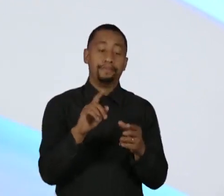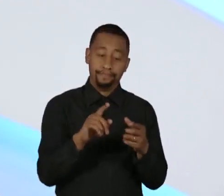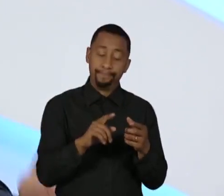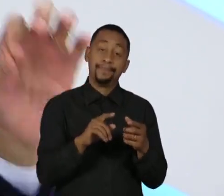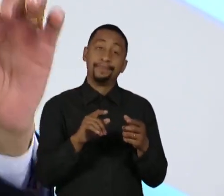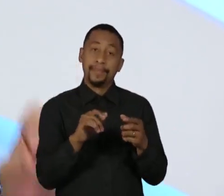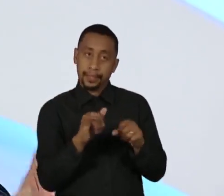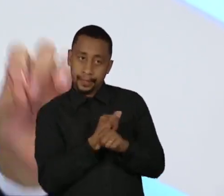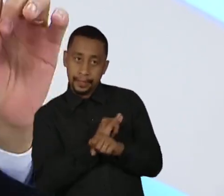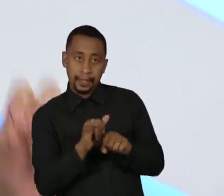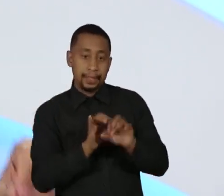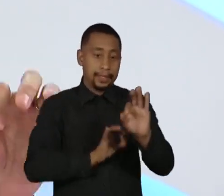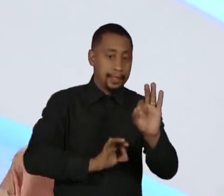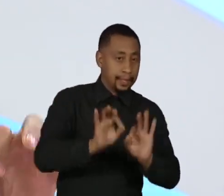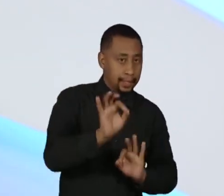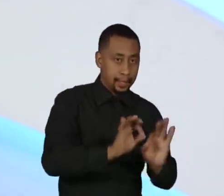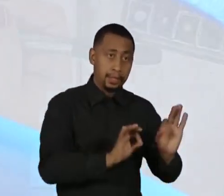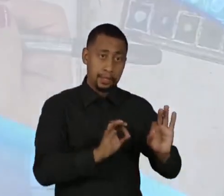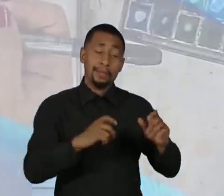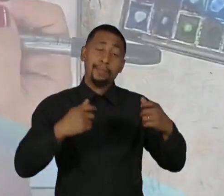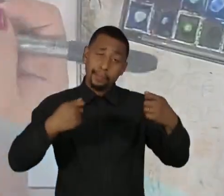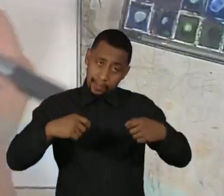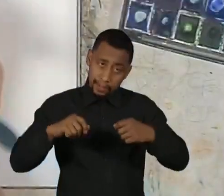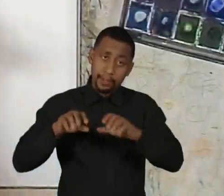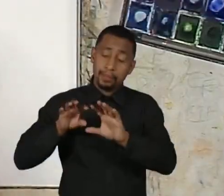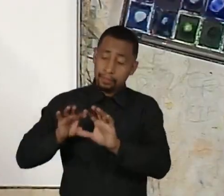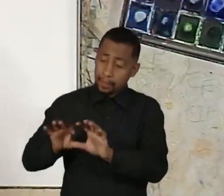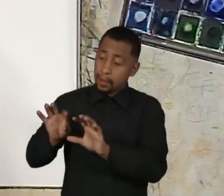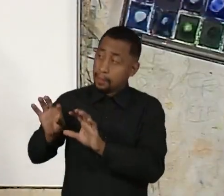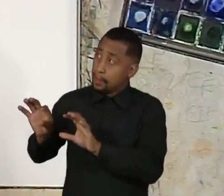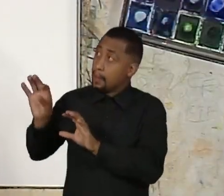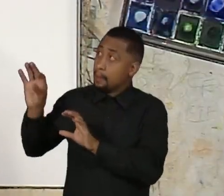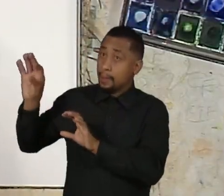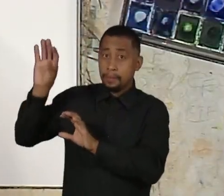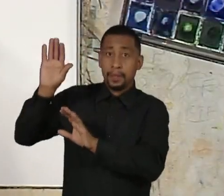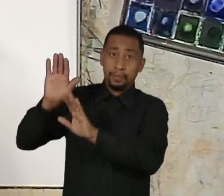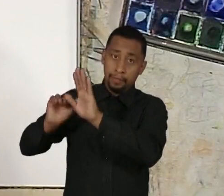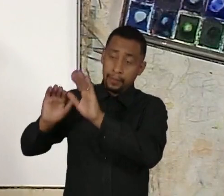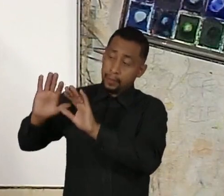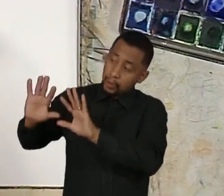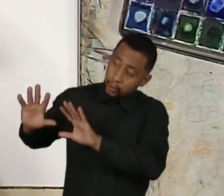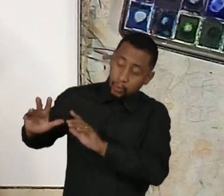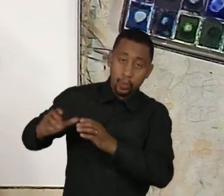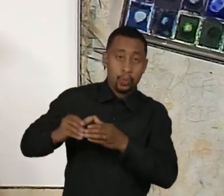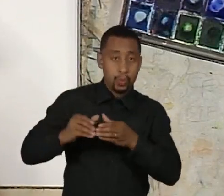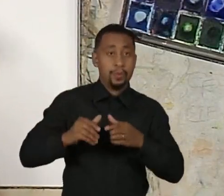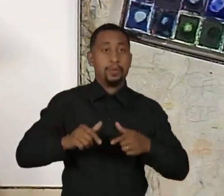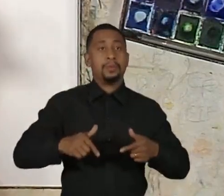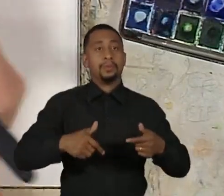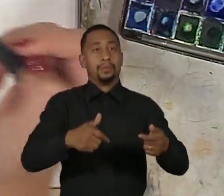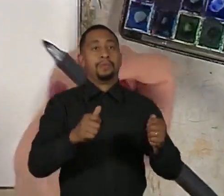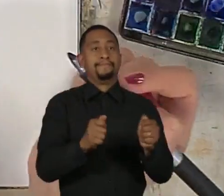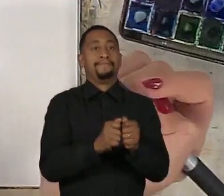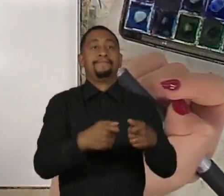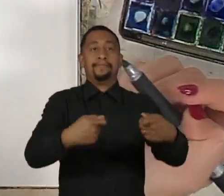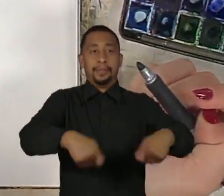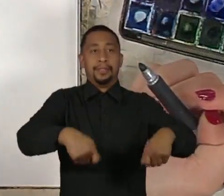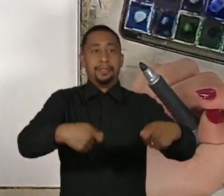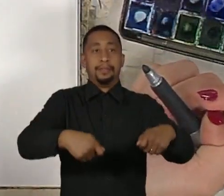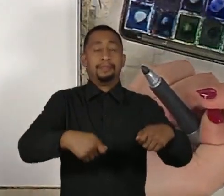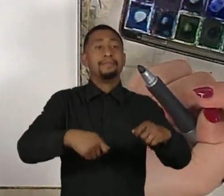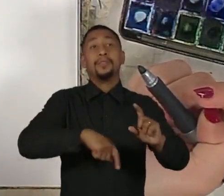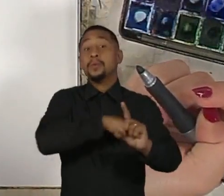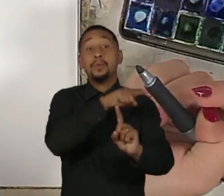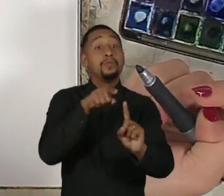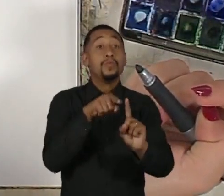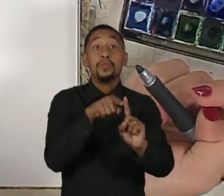ou construída sem envolver os entes federados. Para mim isso é básico. Nós chegaremos, não alcançaremos nossos objetivos